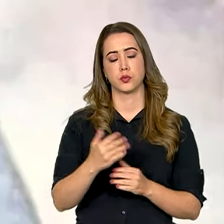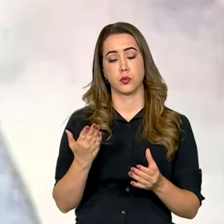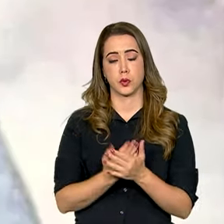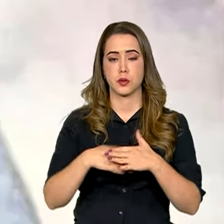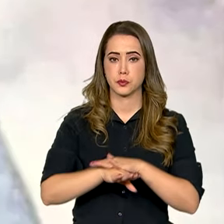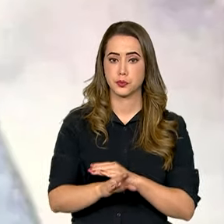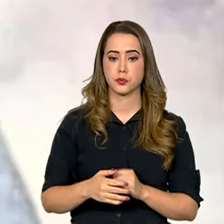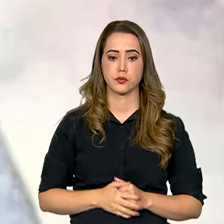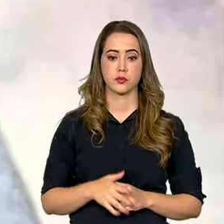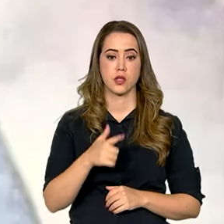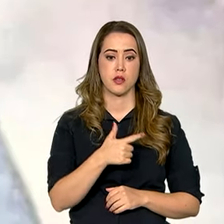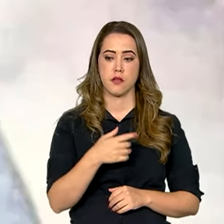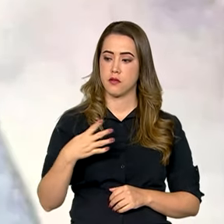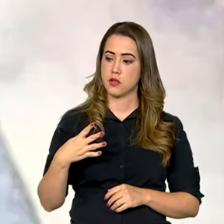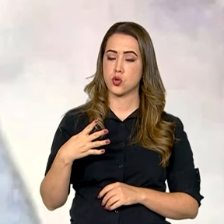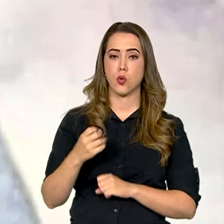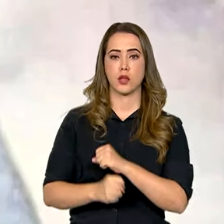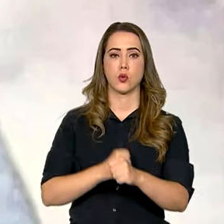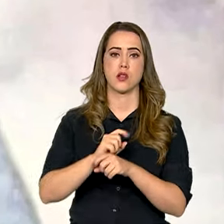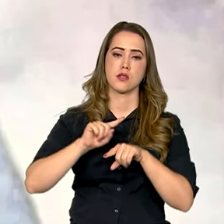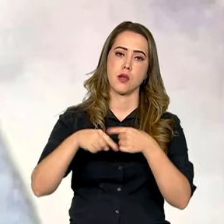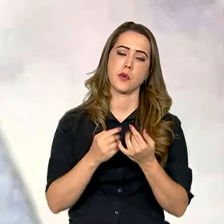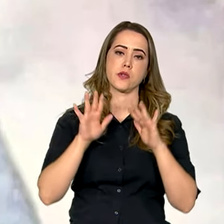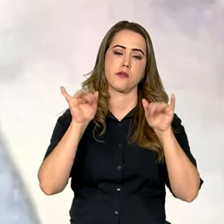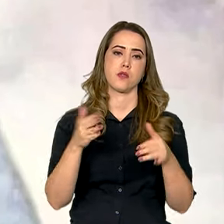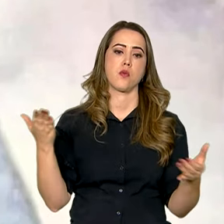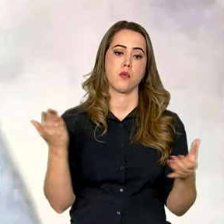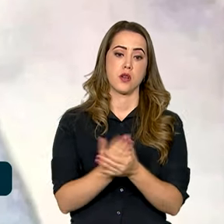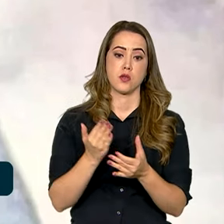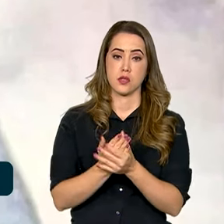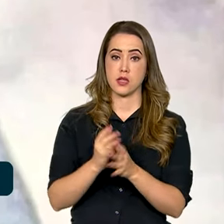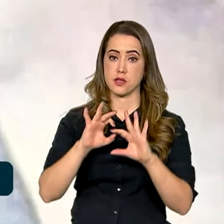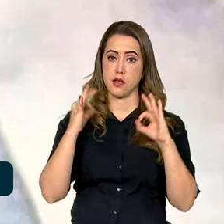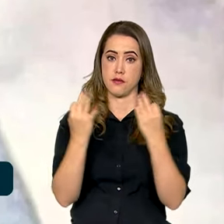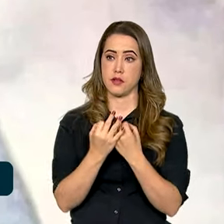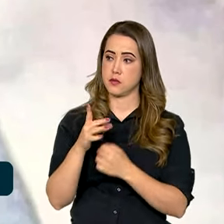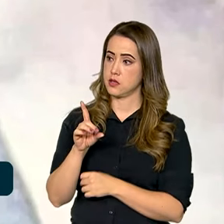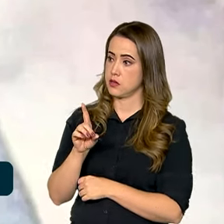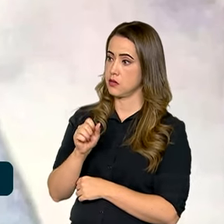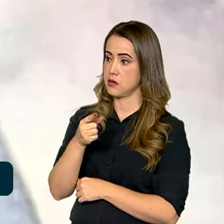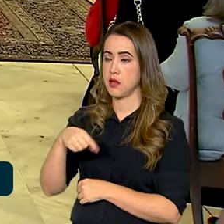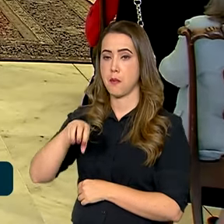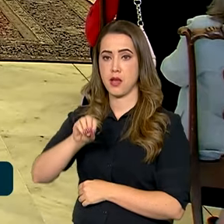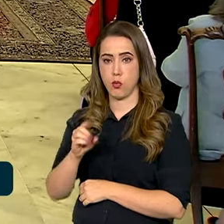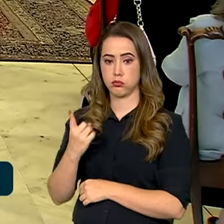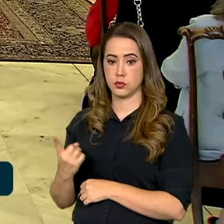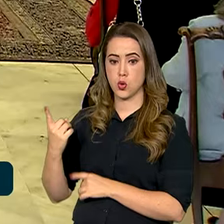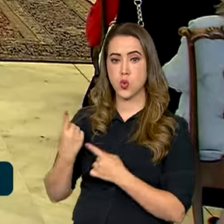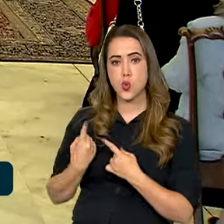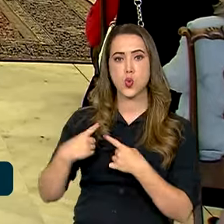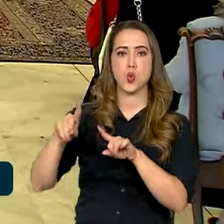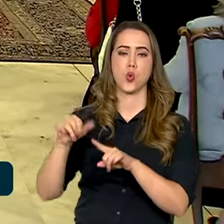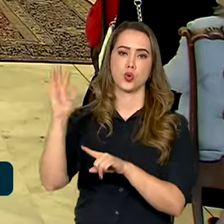24 anos depois, chega ao fim o processo movido por familiares de Damião Ximenes Lopes contra o